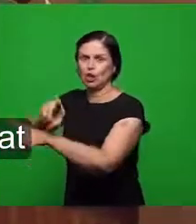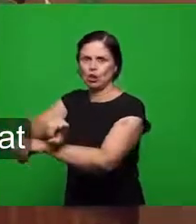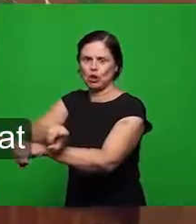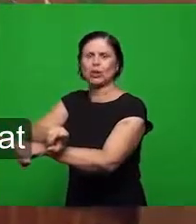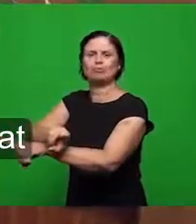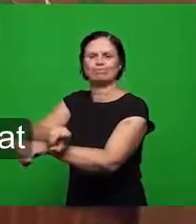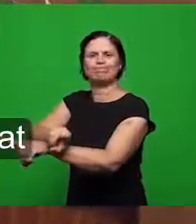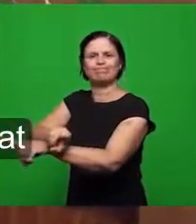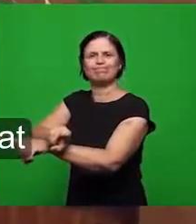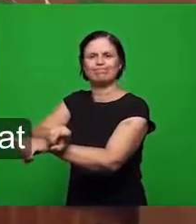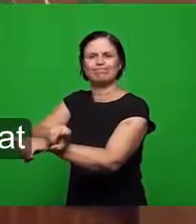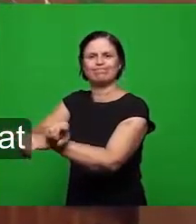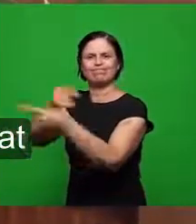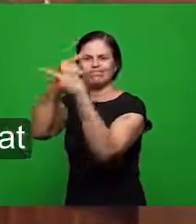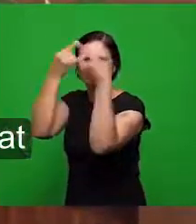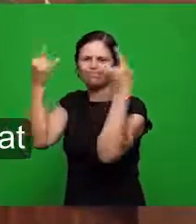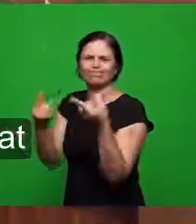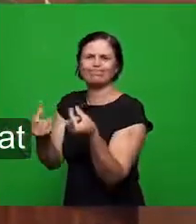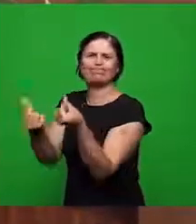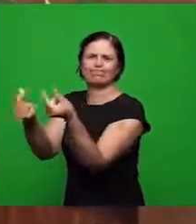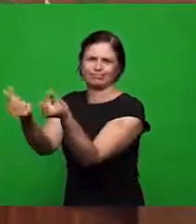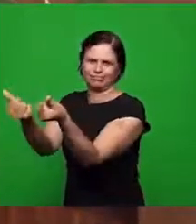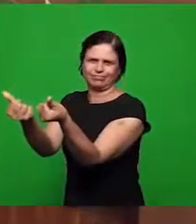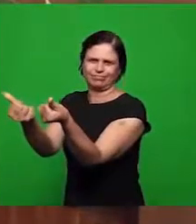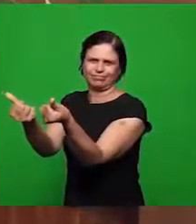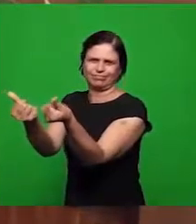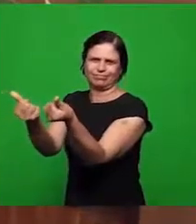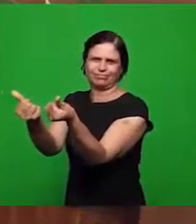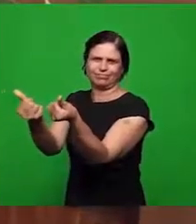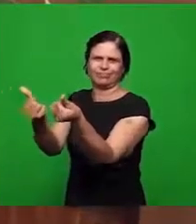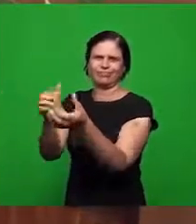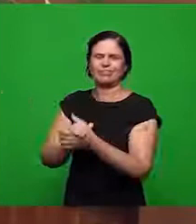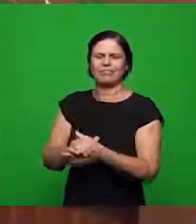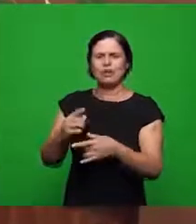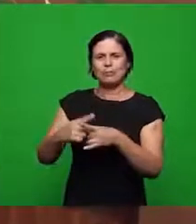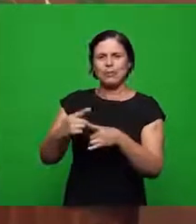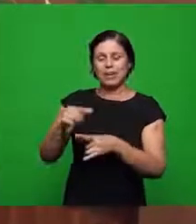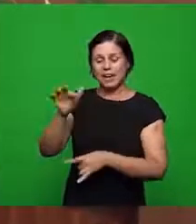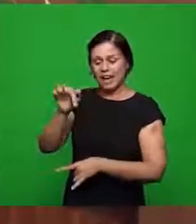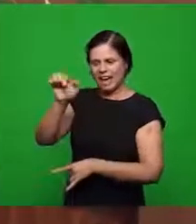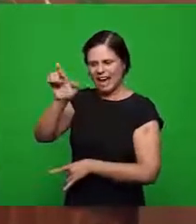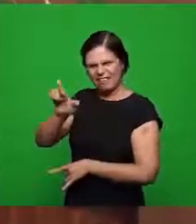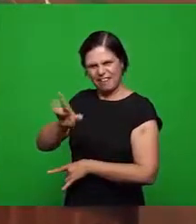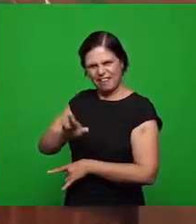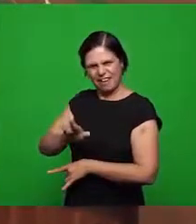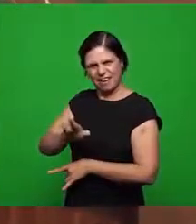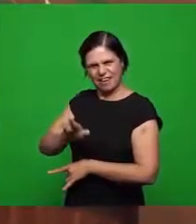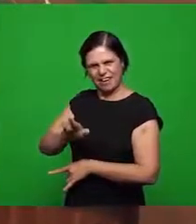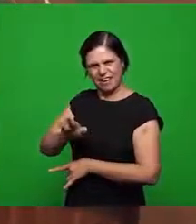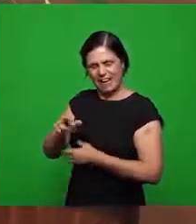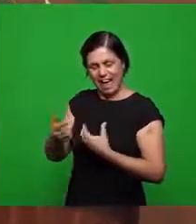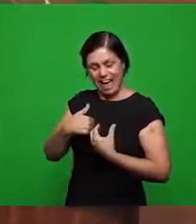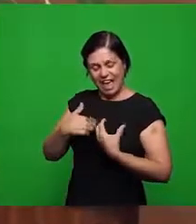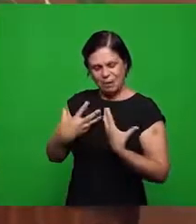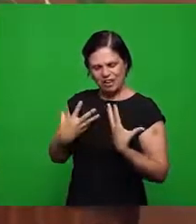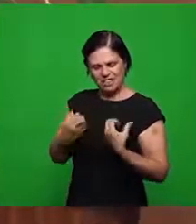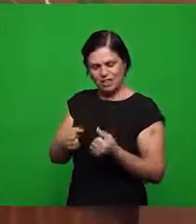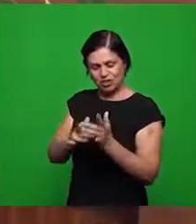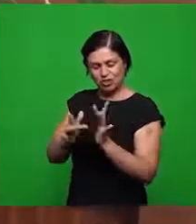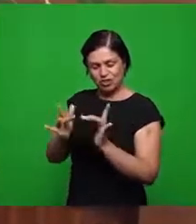morte da fé a fé a quando é plantada no campo dos interesses do homem